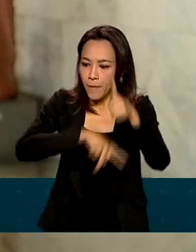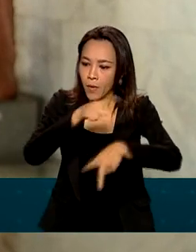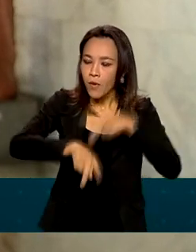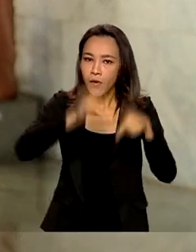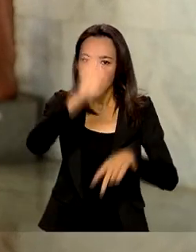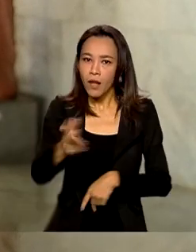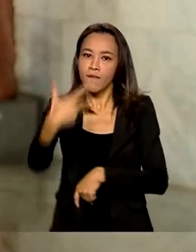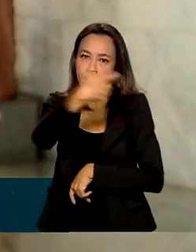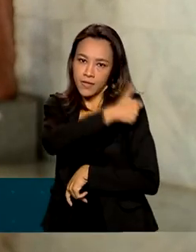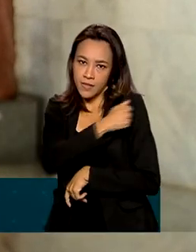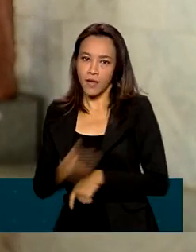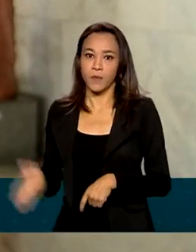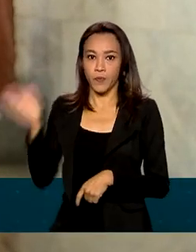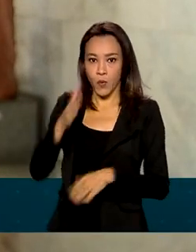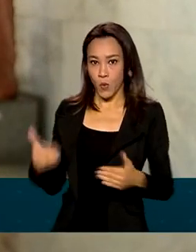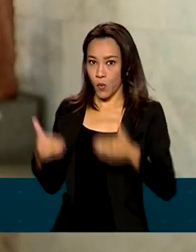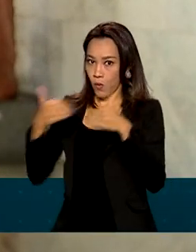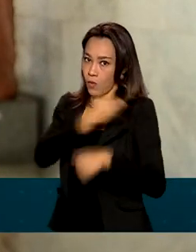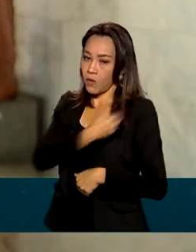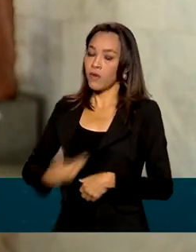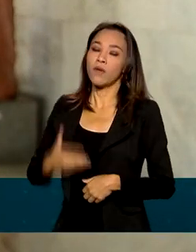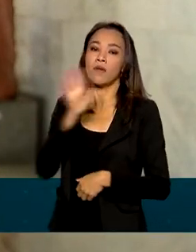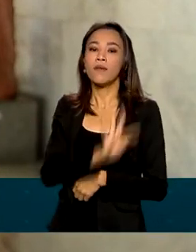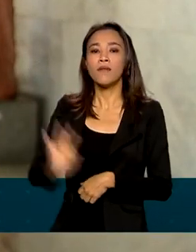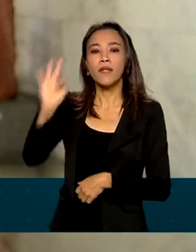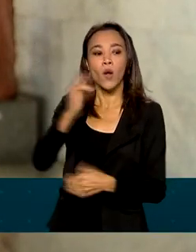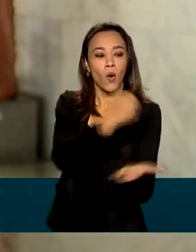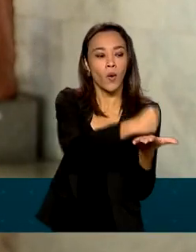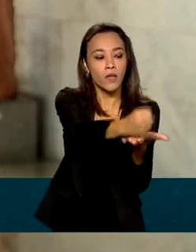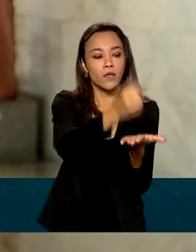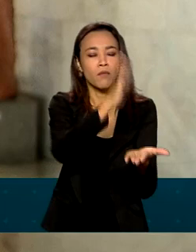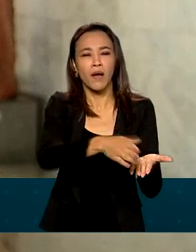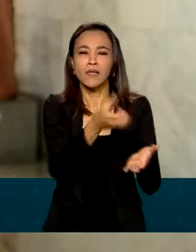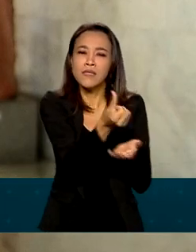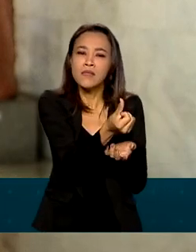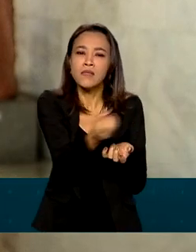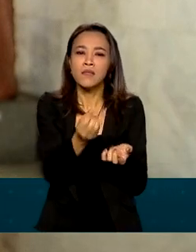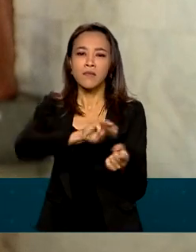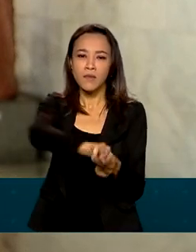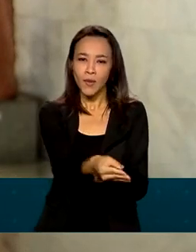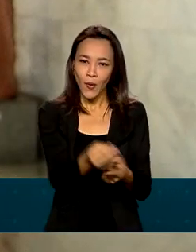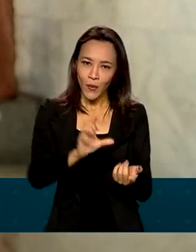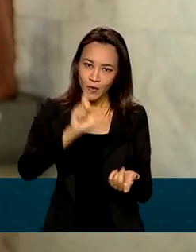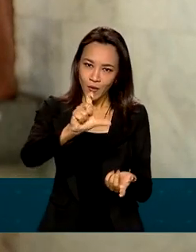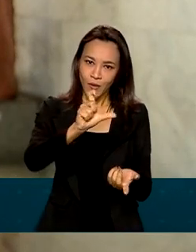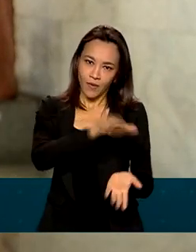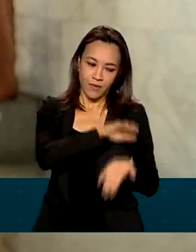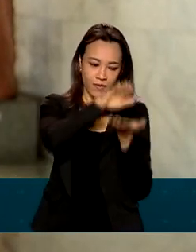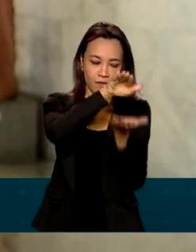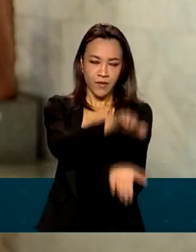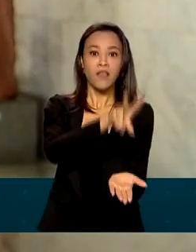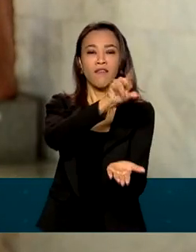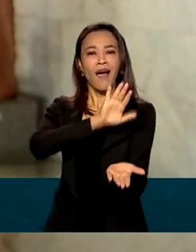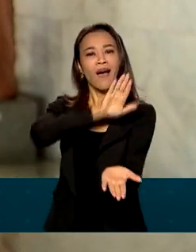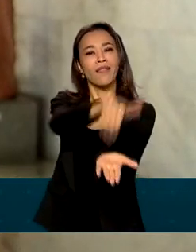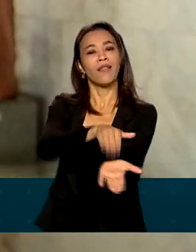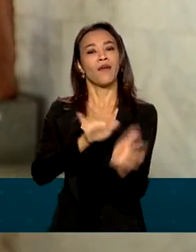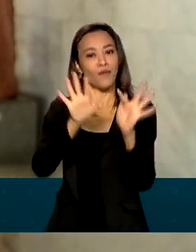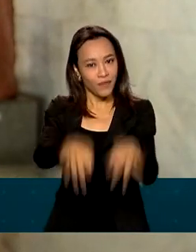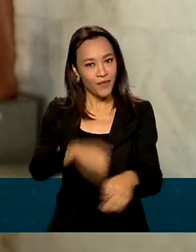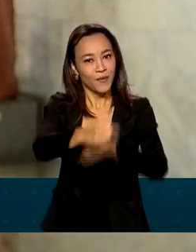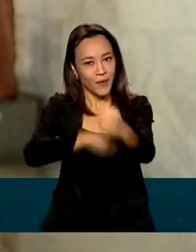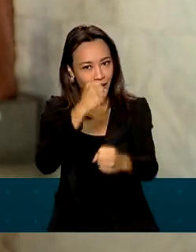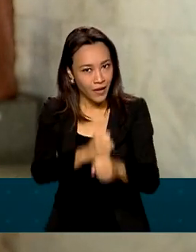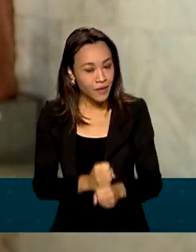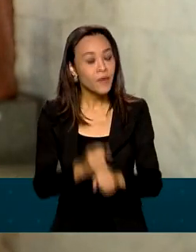O governo federal contratou mais de 600 milhões de doses de vacinas que devem ser entregues até o fim do ano. E